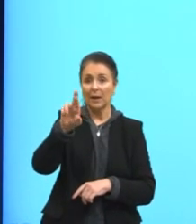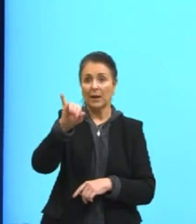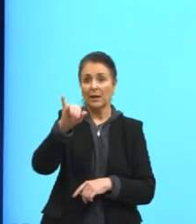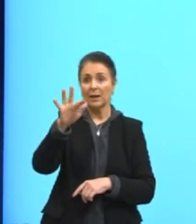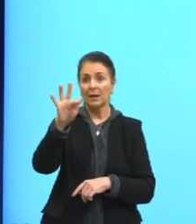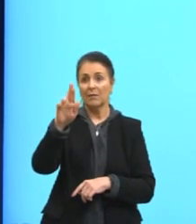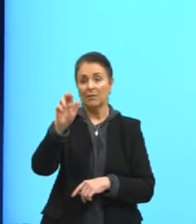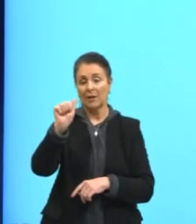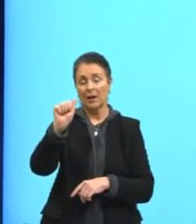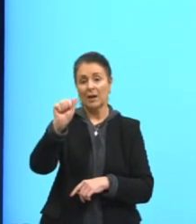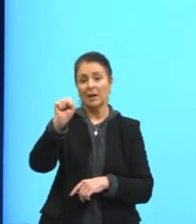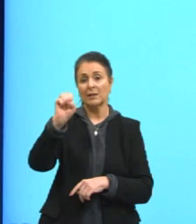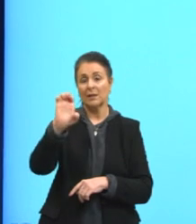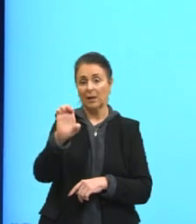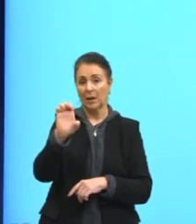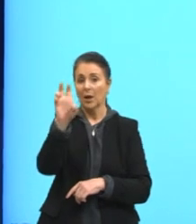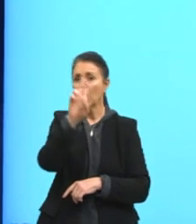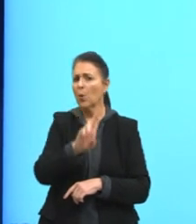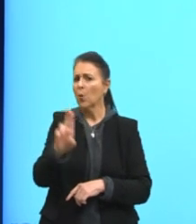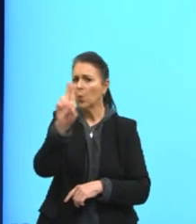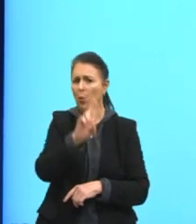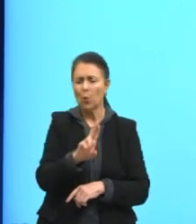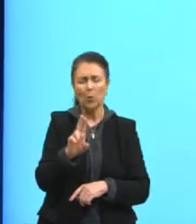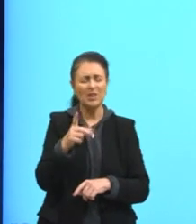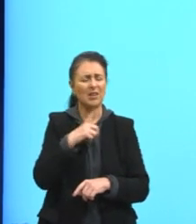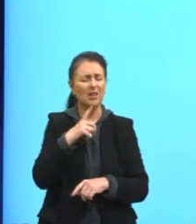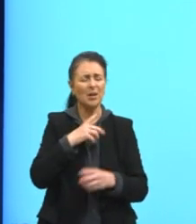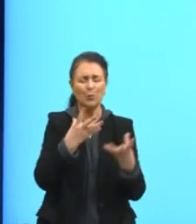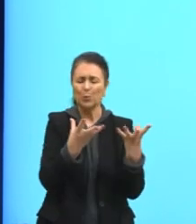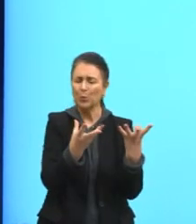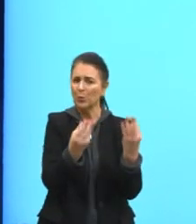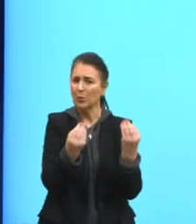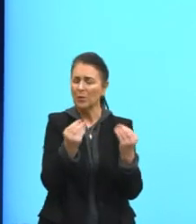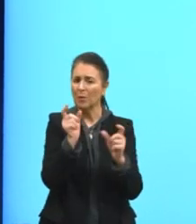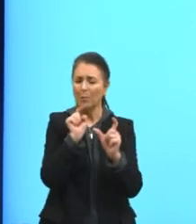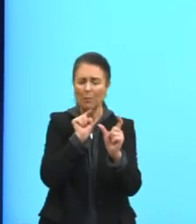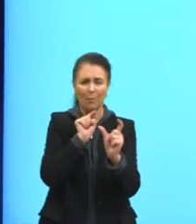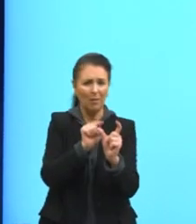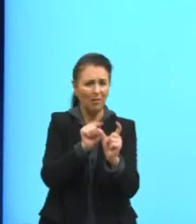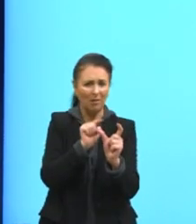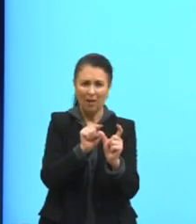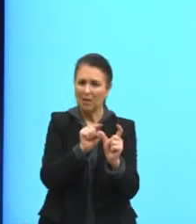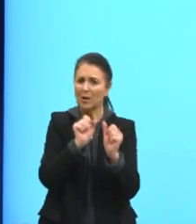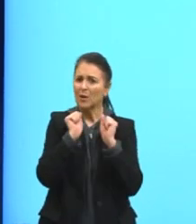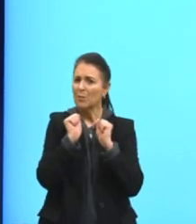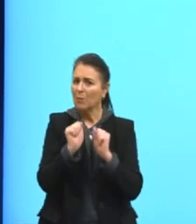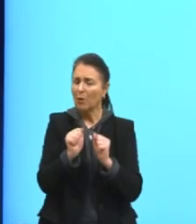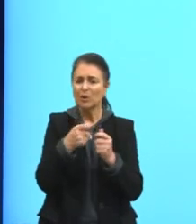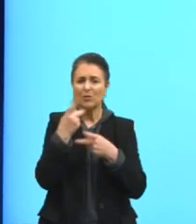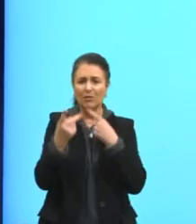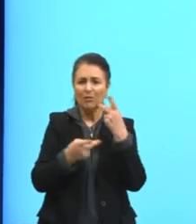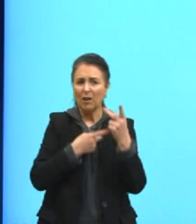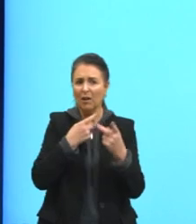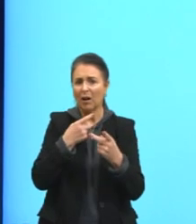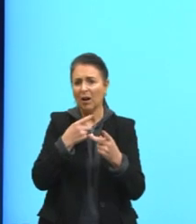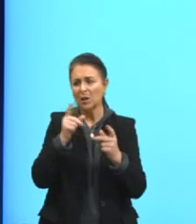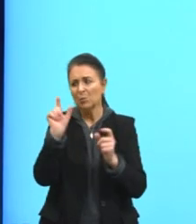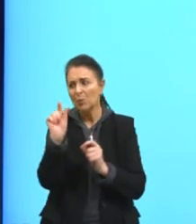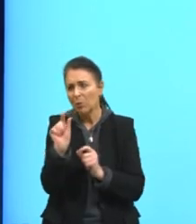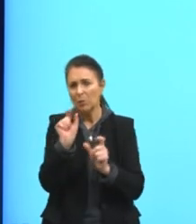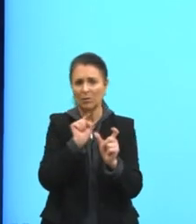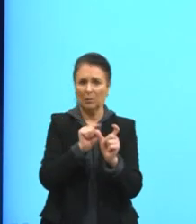expressão. Com muitas palavras para referir aquilo que poderia ser dito em poucas ou apenas em um